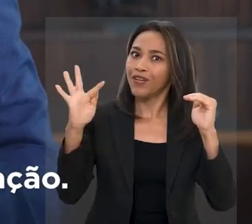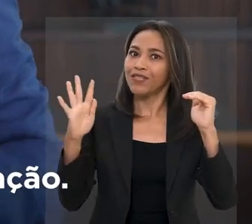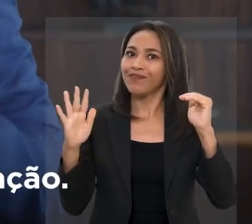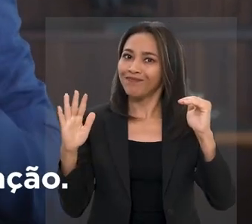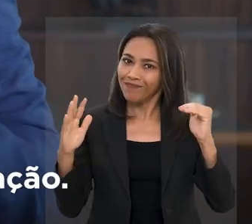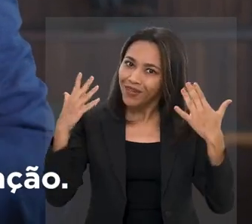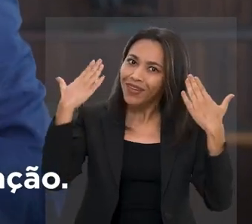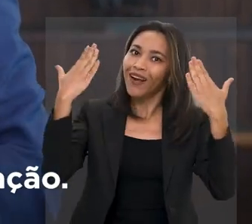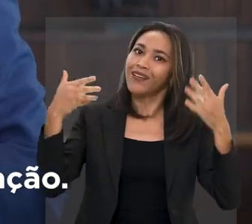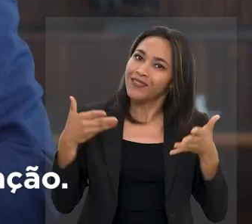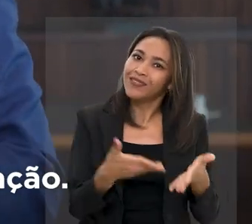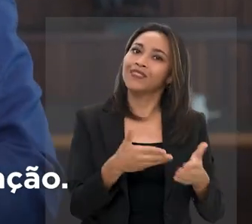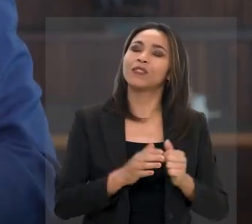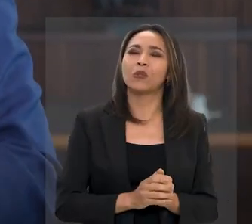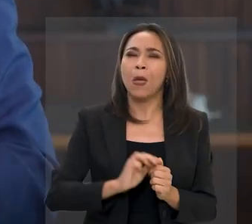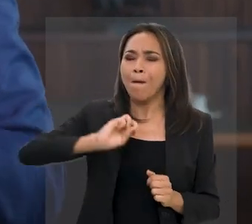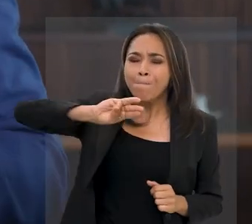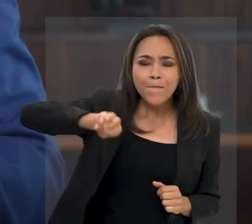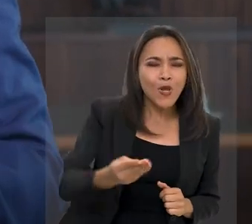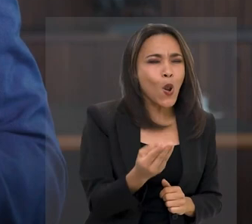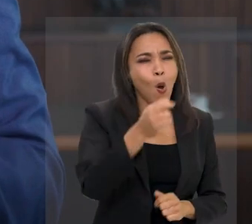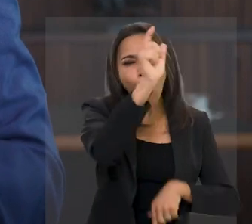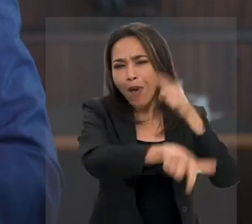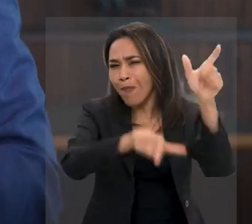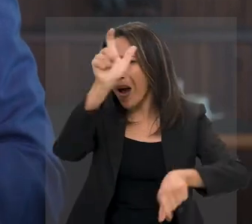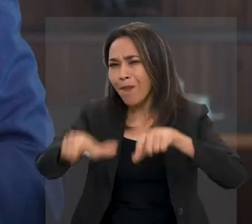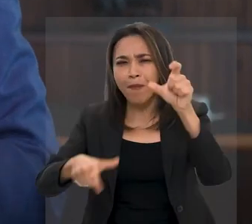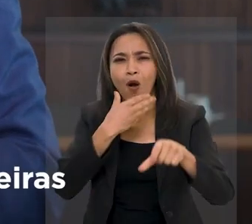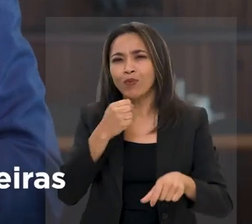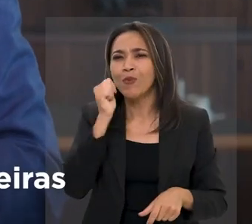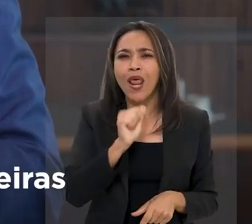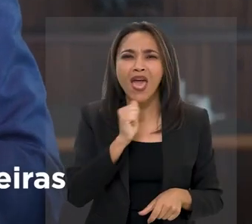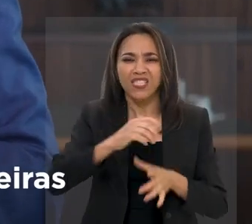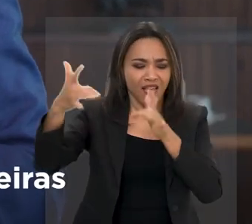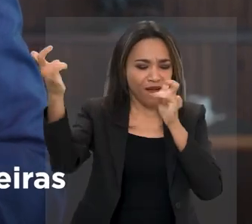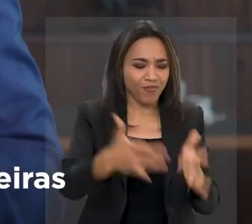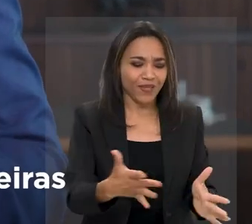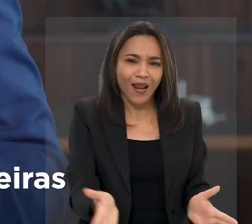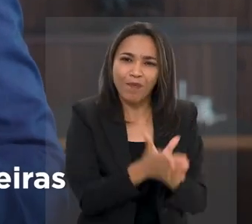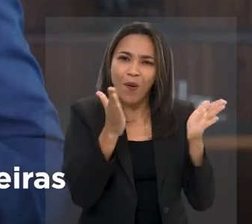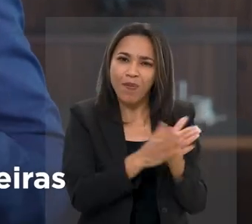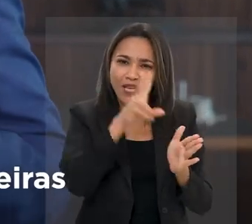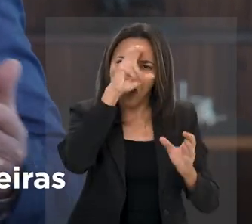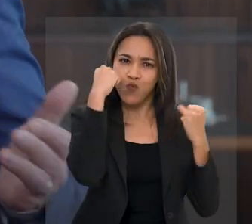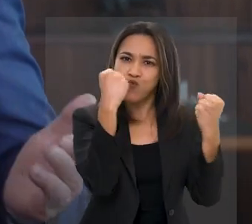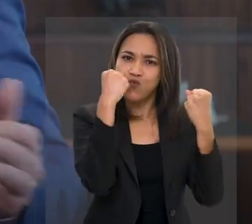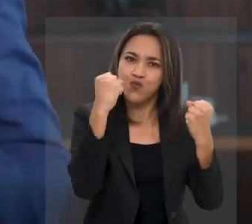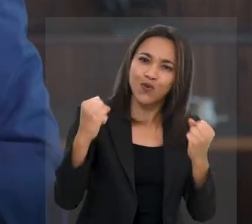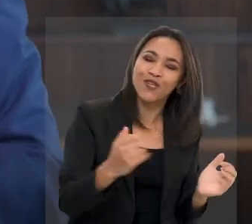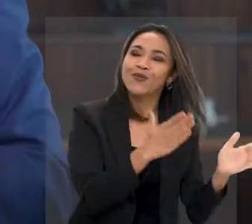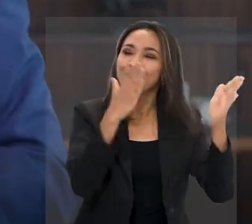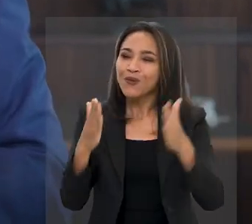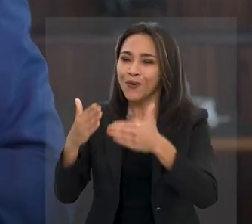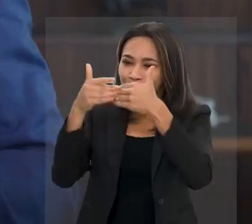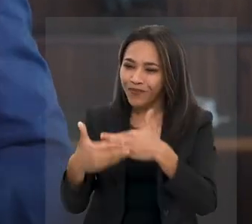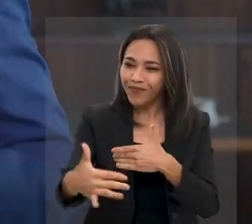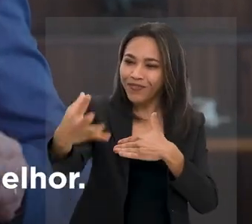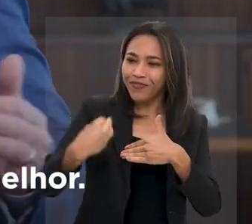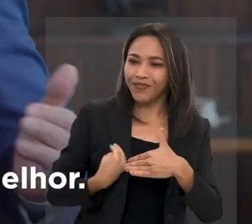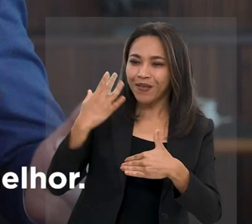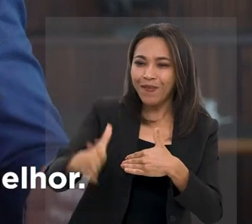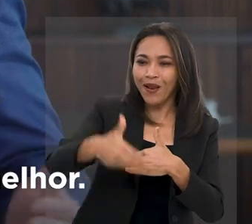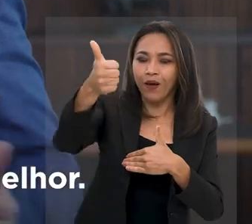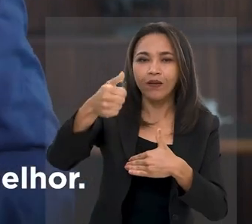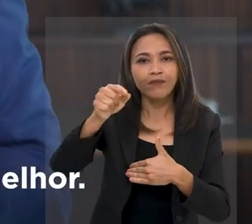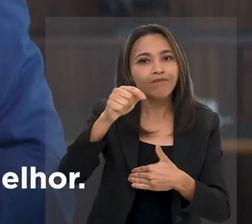% acima da inflação. Foi graças a isso que milhões de brasileiros e brasileiras saíram da extrema pobreza e